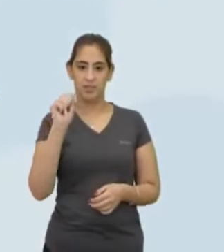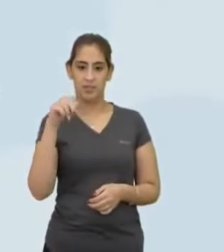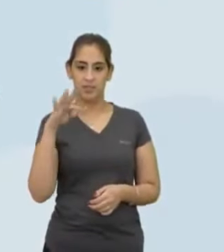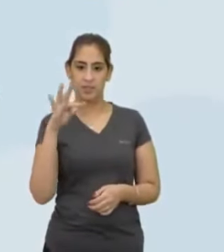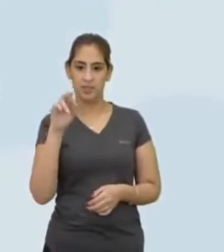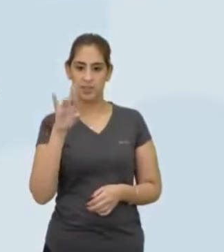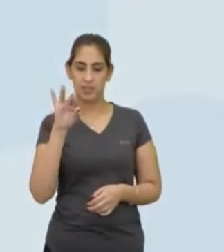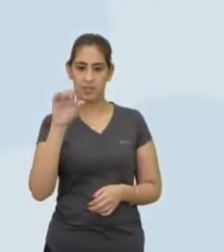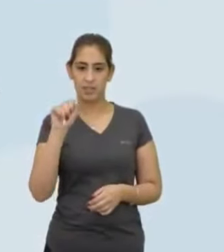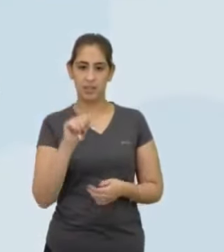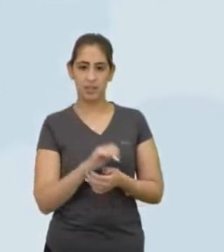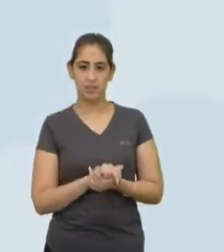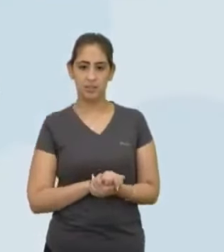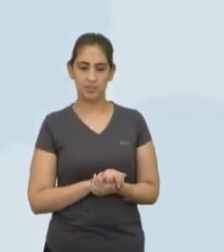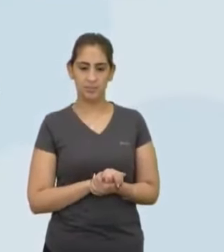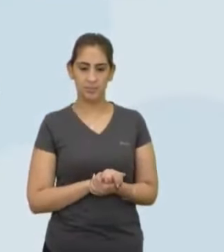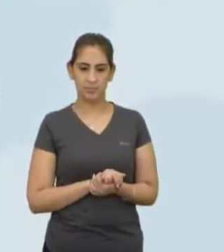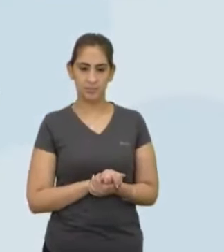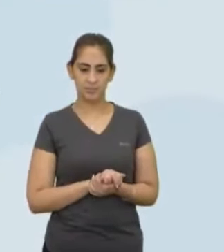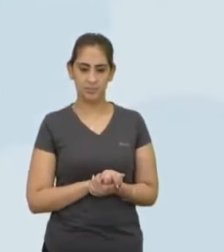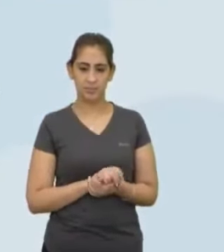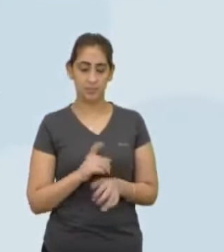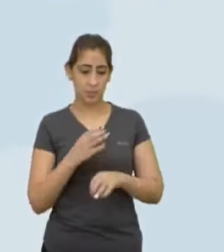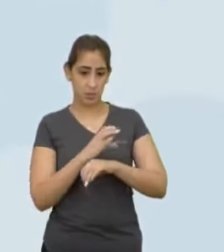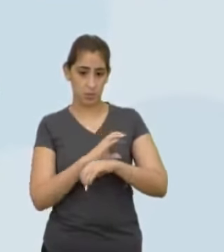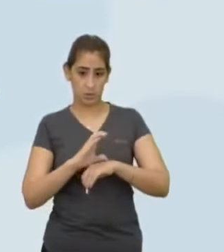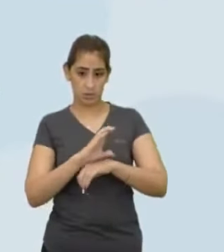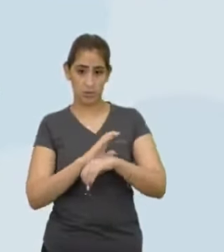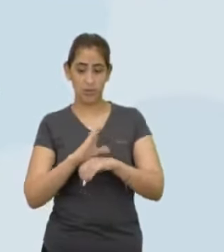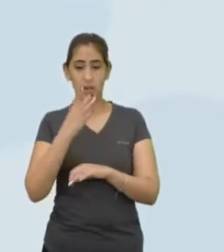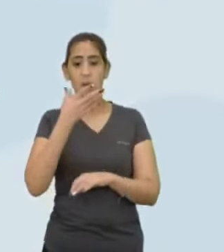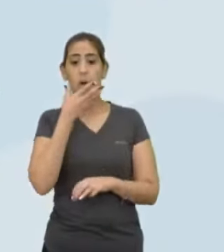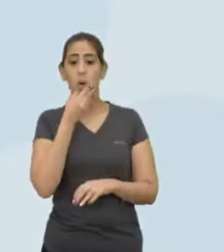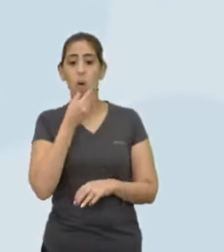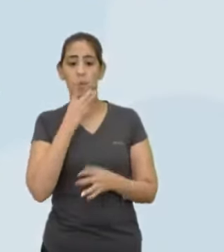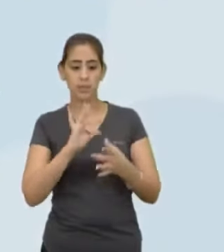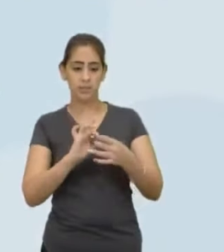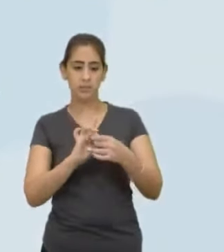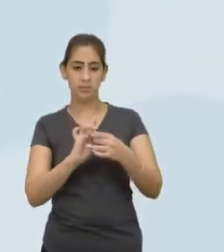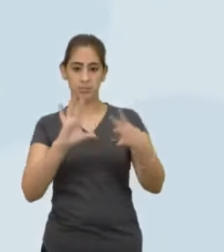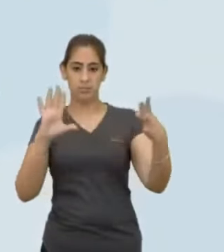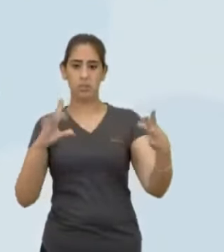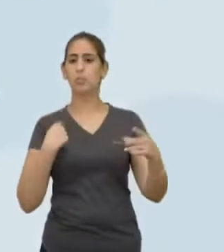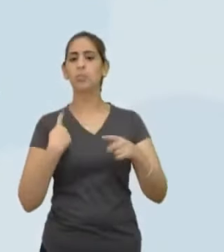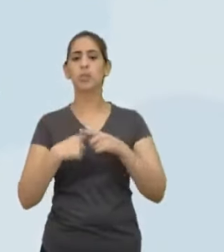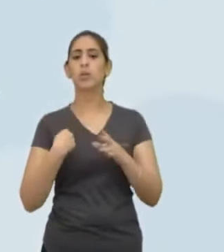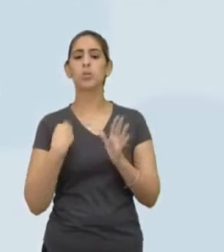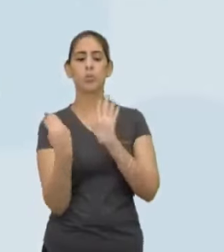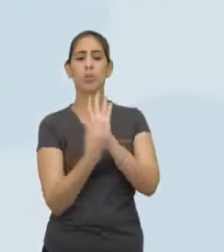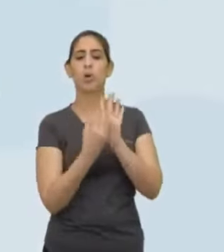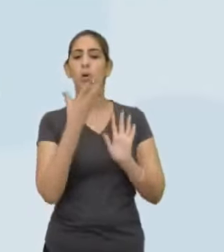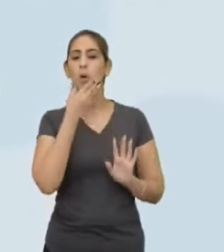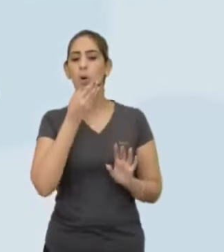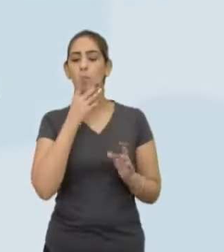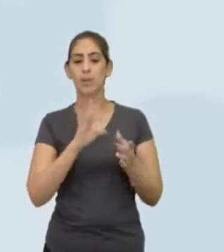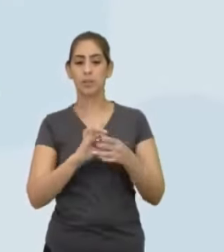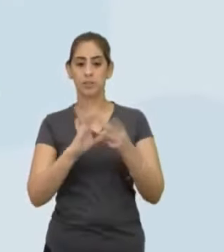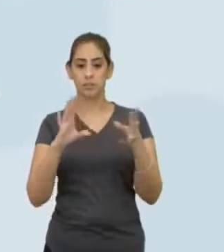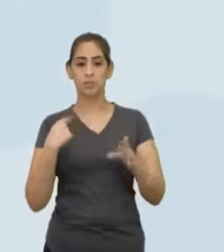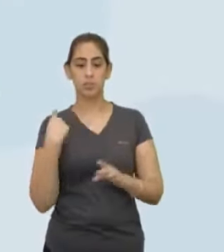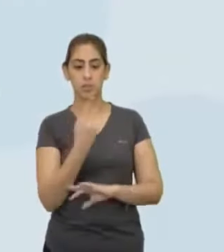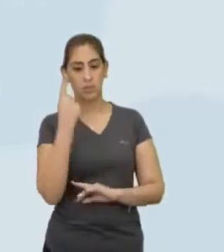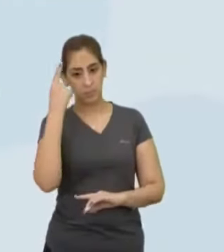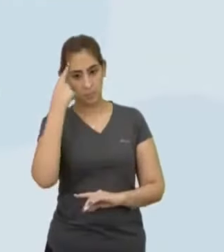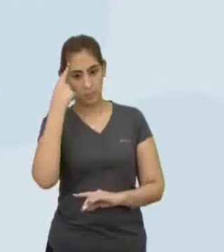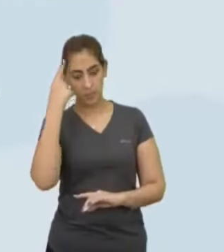que vai pra porrada mesmo Se constituíam em homens livres Por que que eu coloquei homens livres? Porque quando a gente pensa na realidade